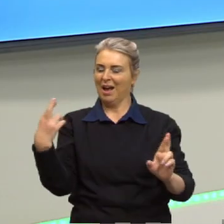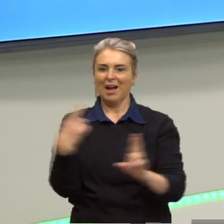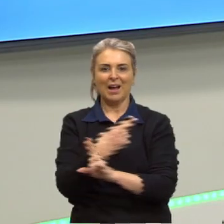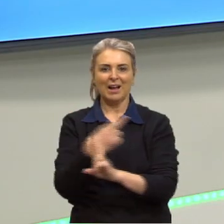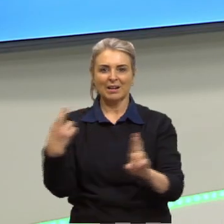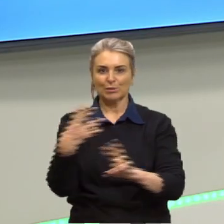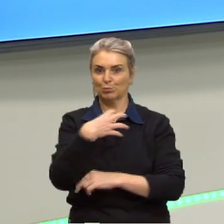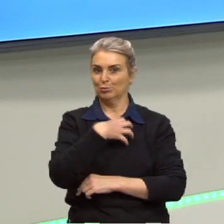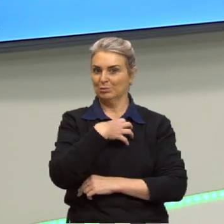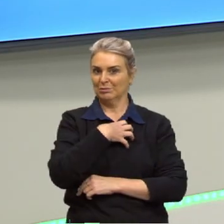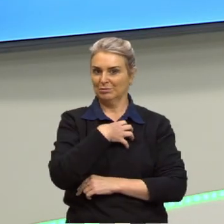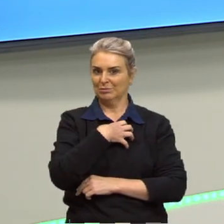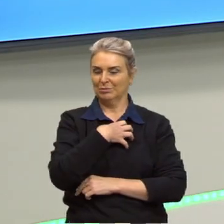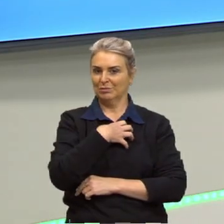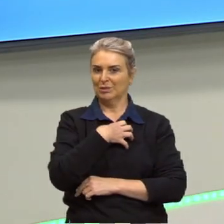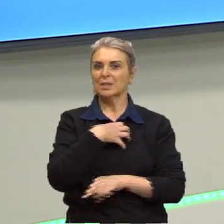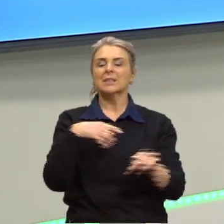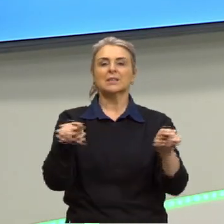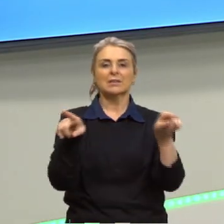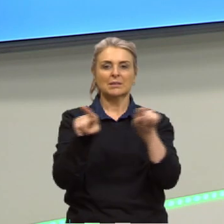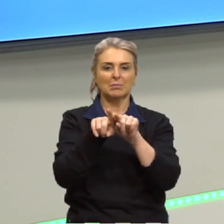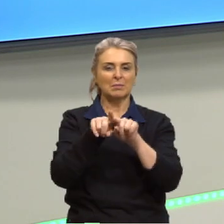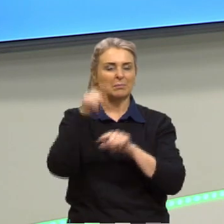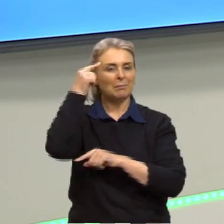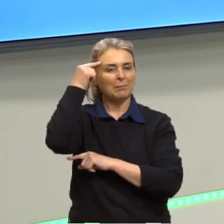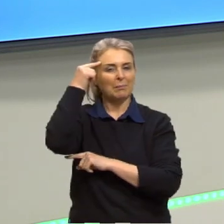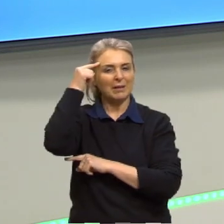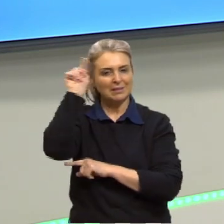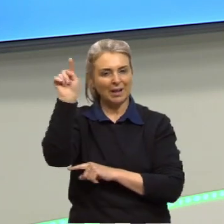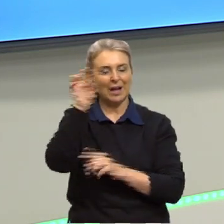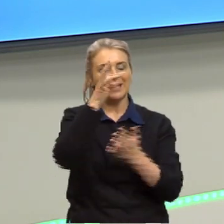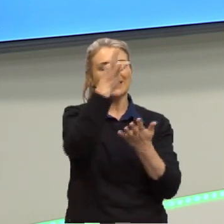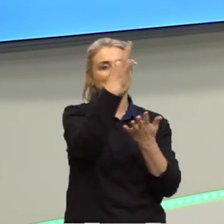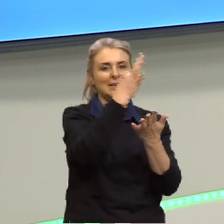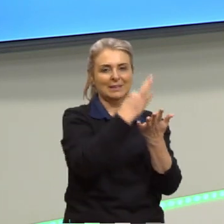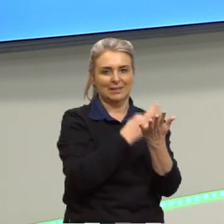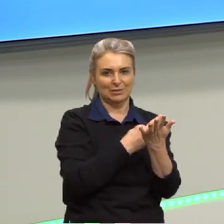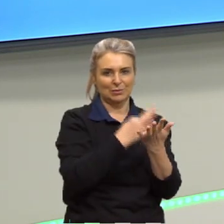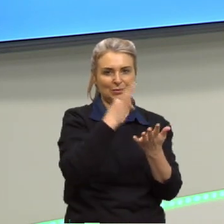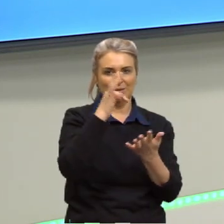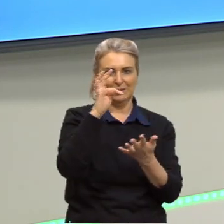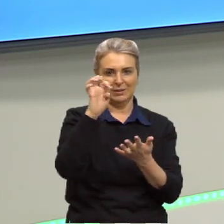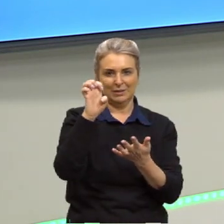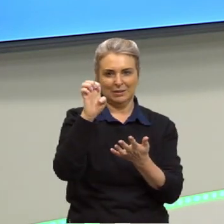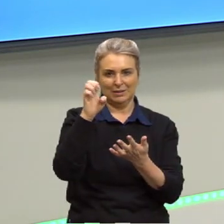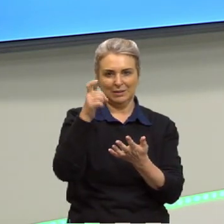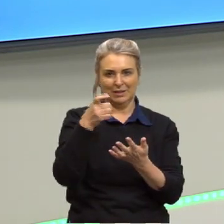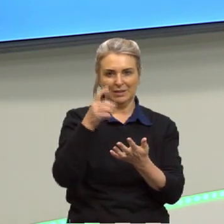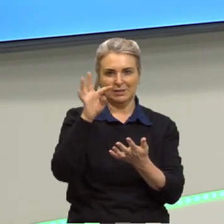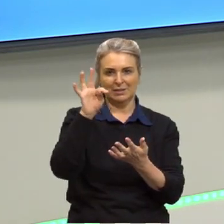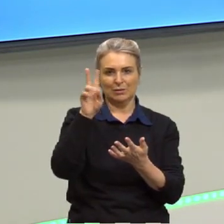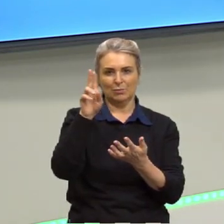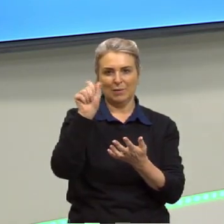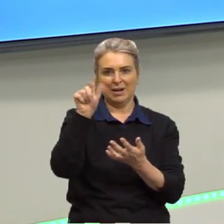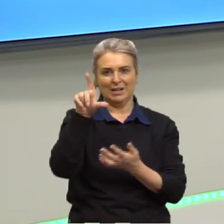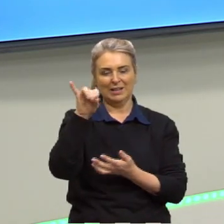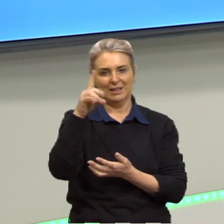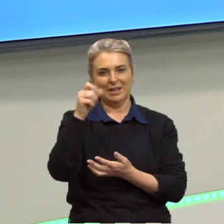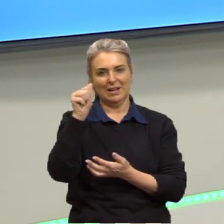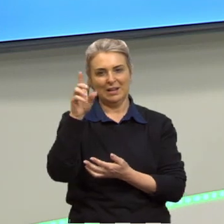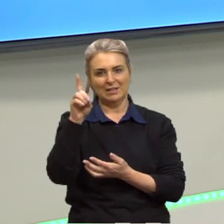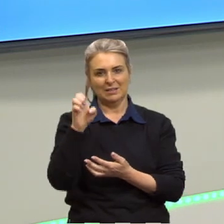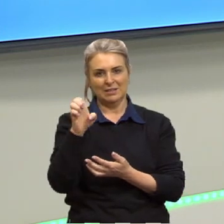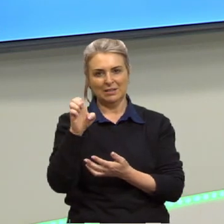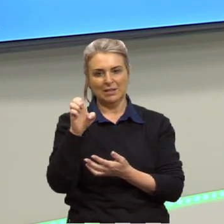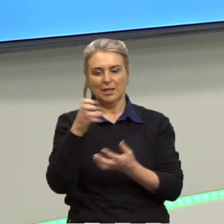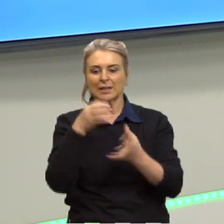sentido, e também pensar em textualidade, que é como é que esses sentidos vão se organizar dentro